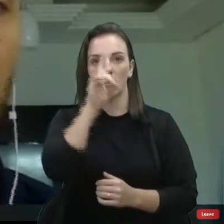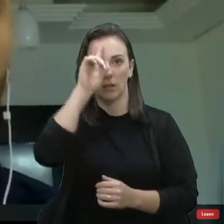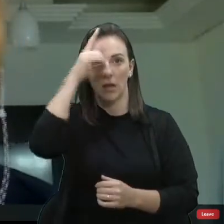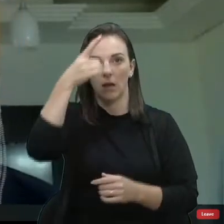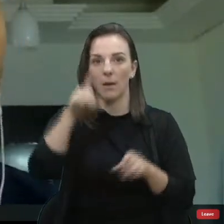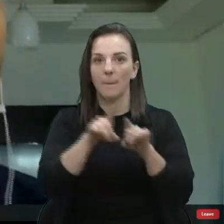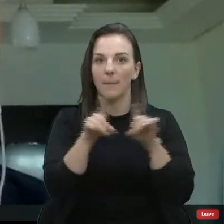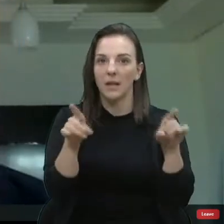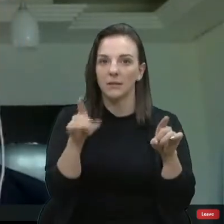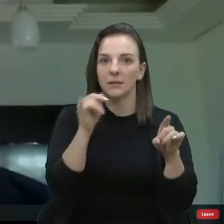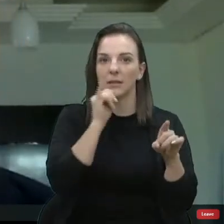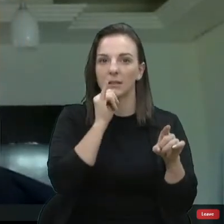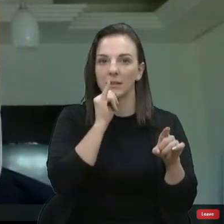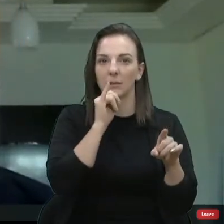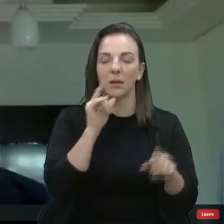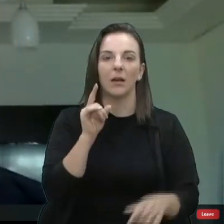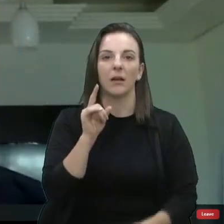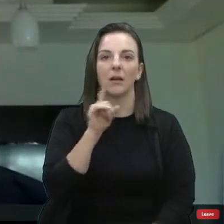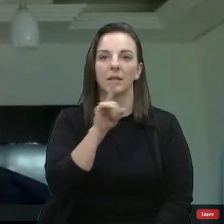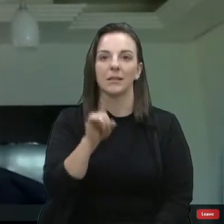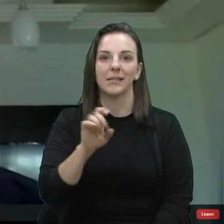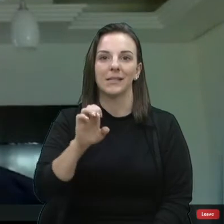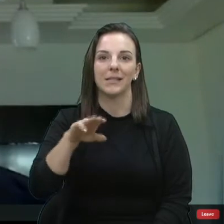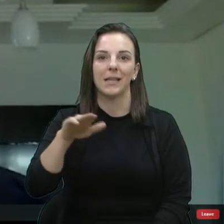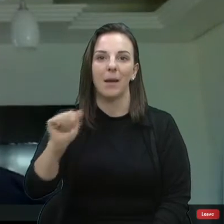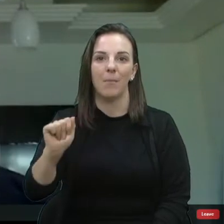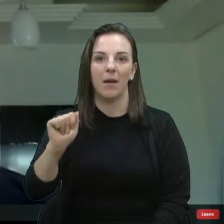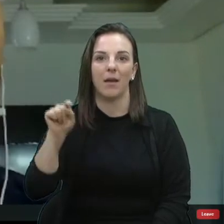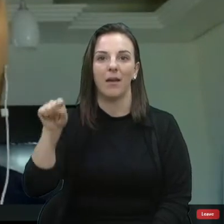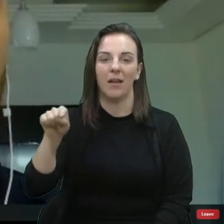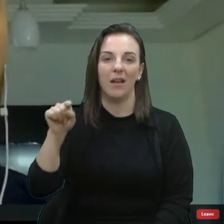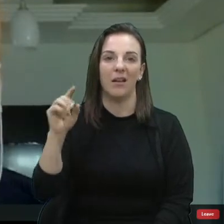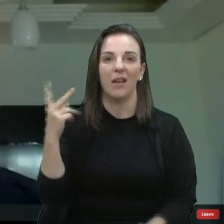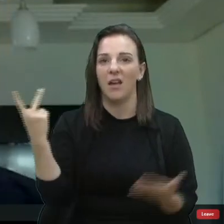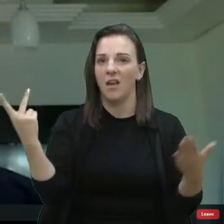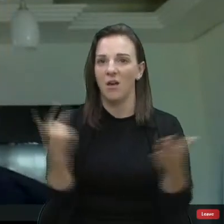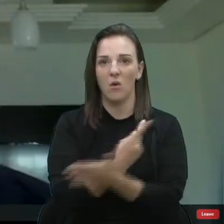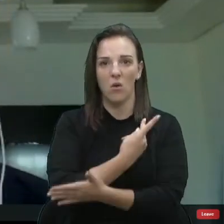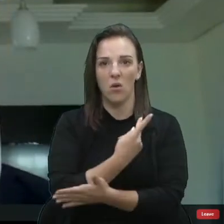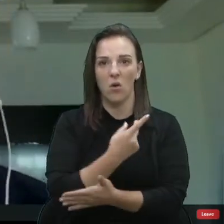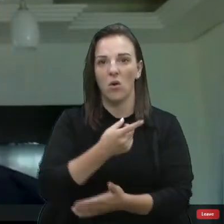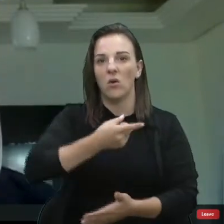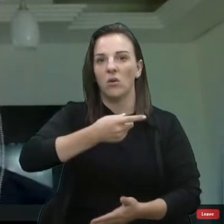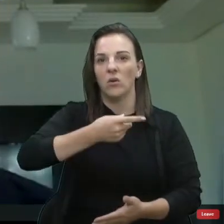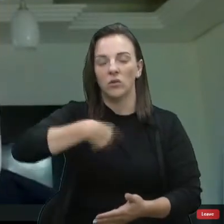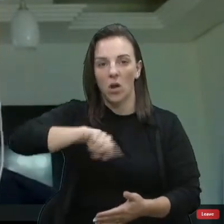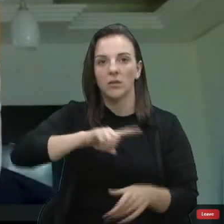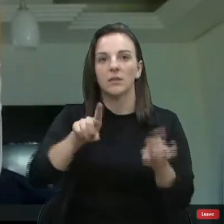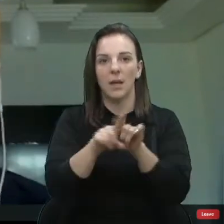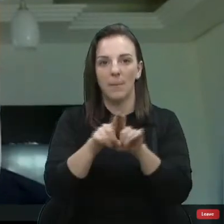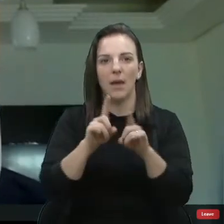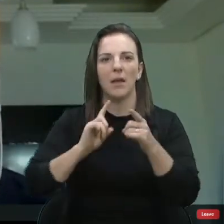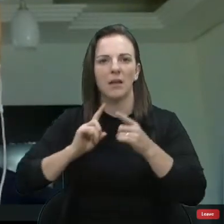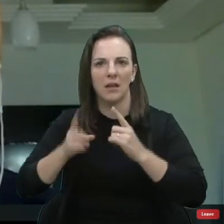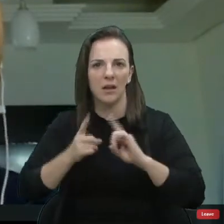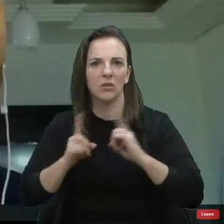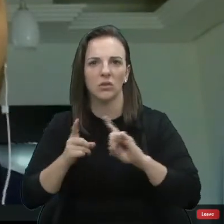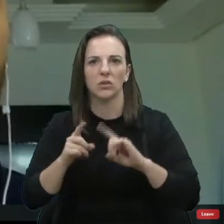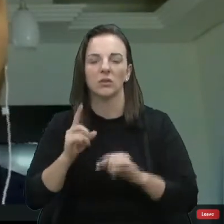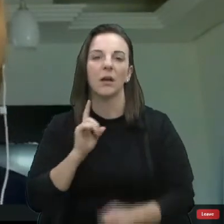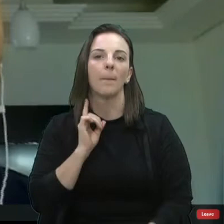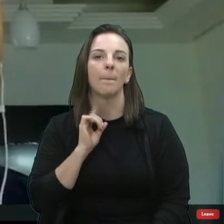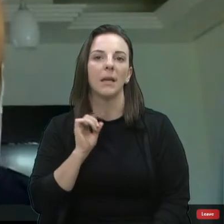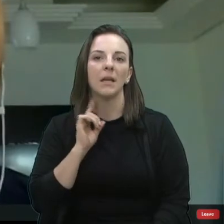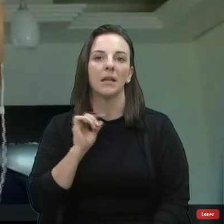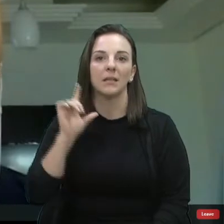falando, por exemplo, o Zema errou, né? A gente teve, dentre os mandatários, tivemos críticas ao Zema, né? Mesmo o Minas Gerais sendo um dos estados que